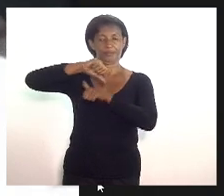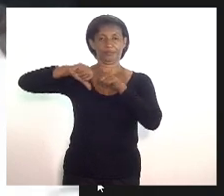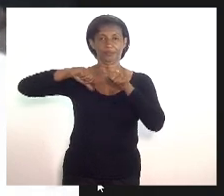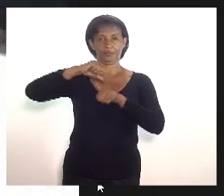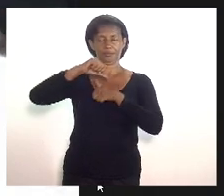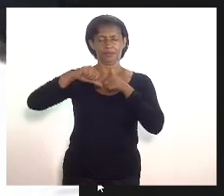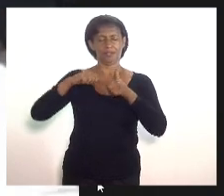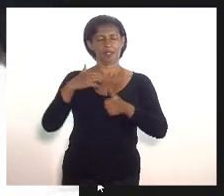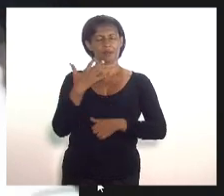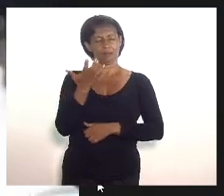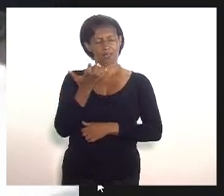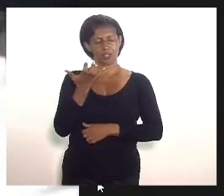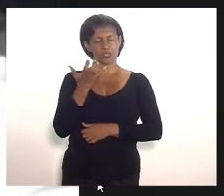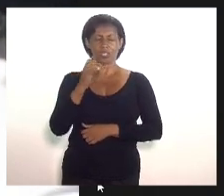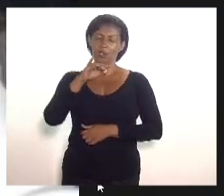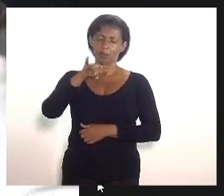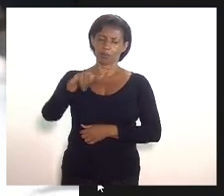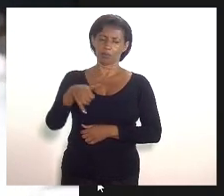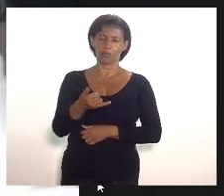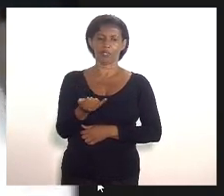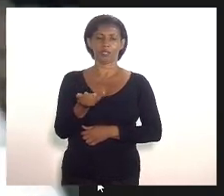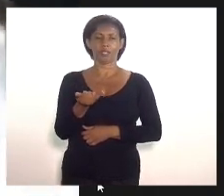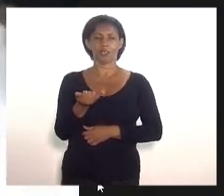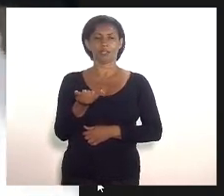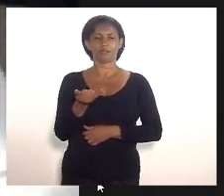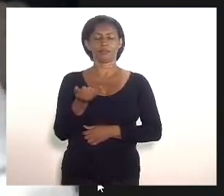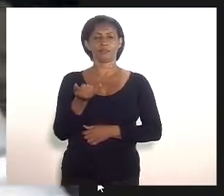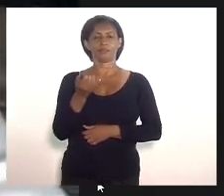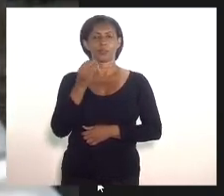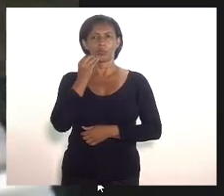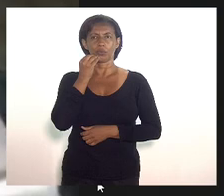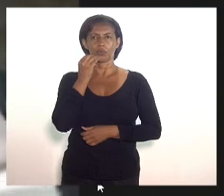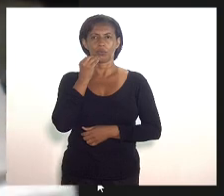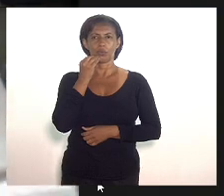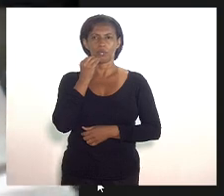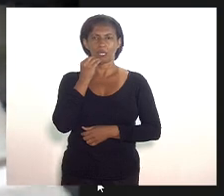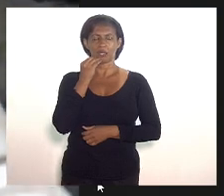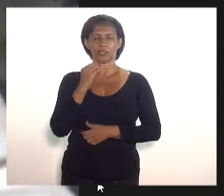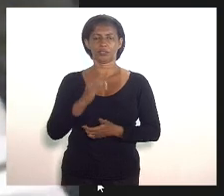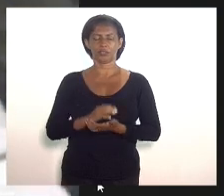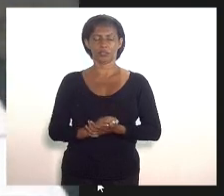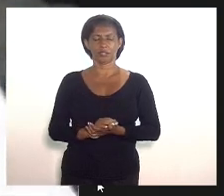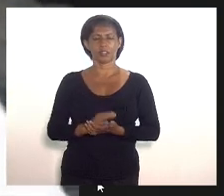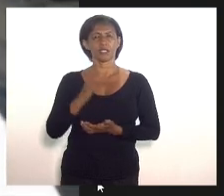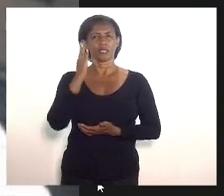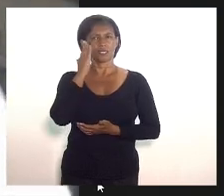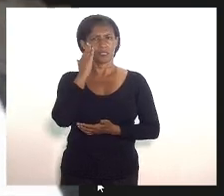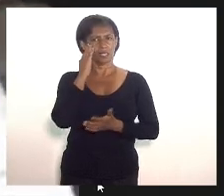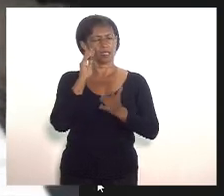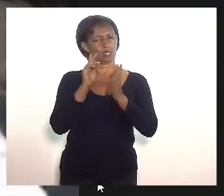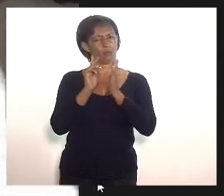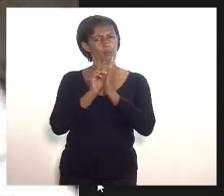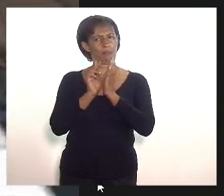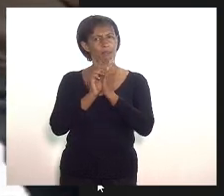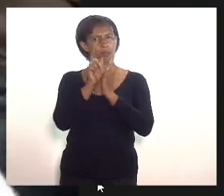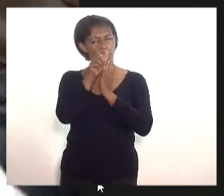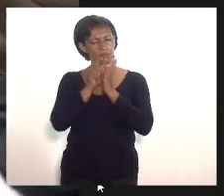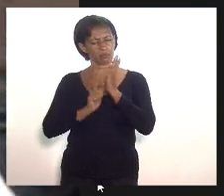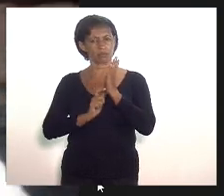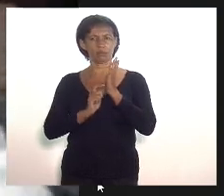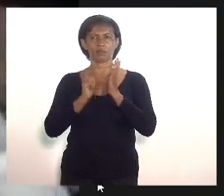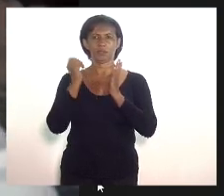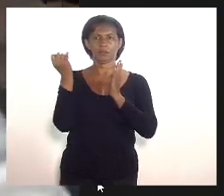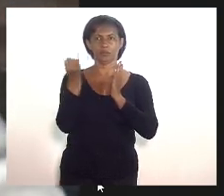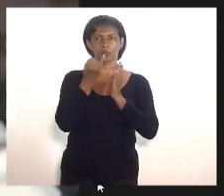quero aproveitar e seja oportunidade deputado Luz Paulo sei que é uma pauta defendida por Vossa excelência aliás